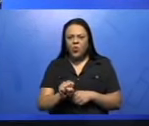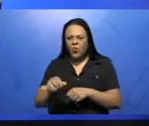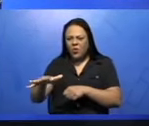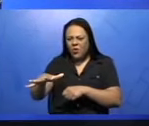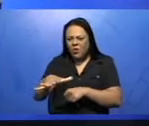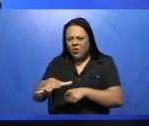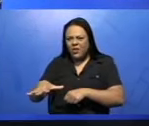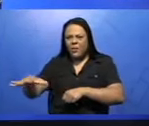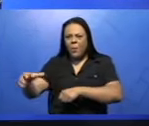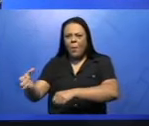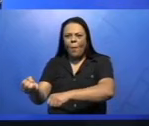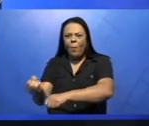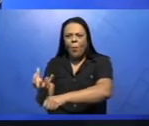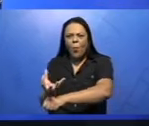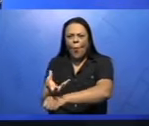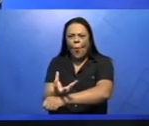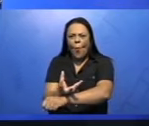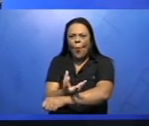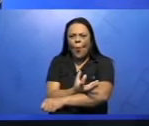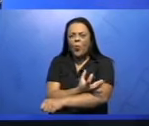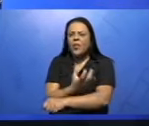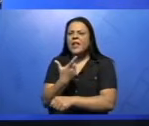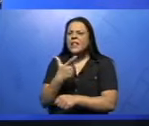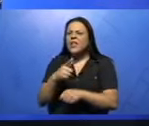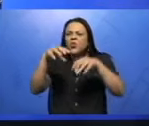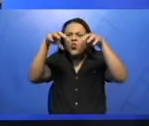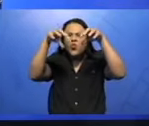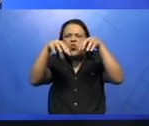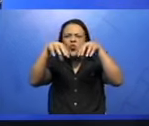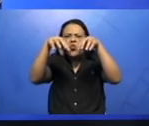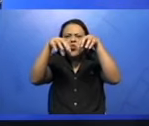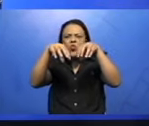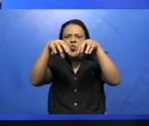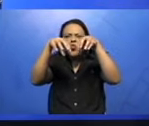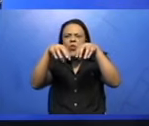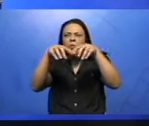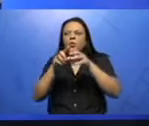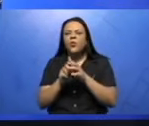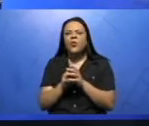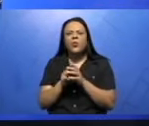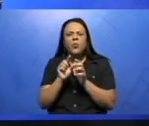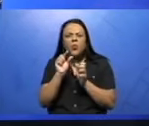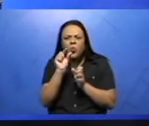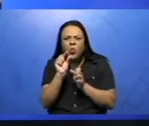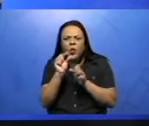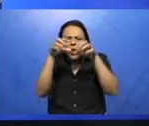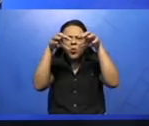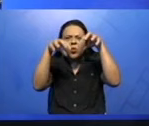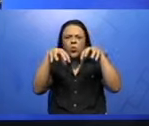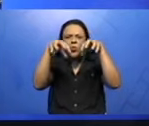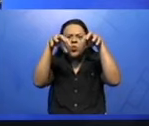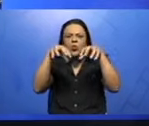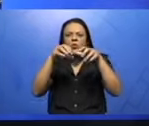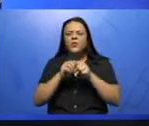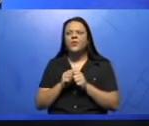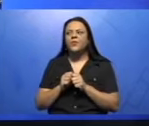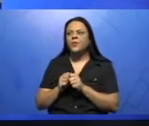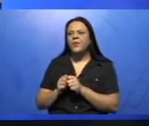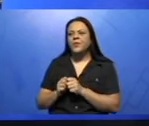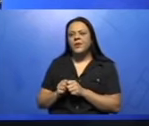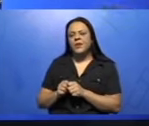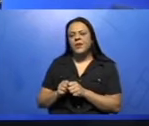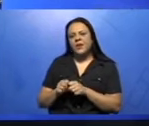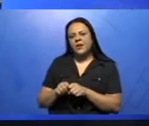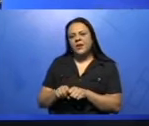vocês podem acompanhar, através da postilha de vocês, a página aqui no canto superior direito. Há também no